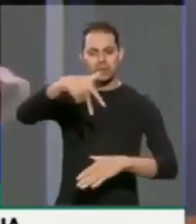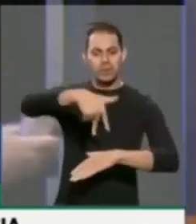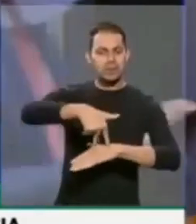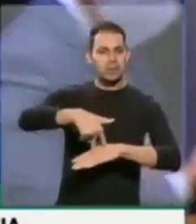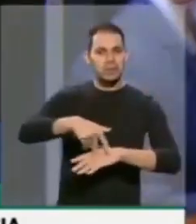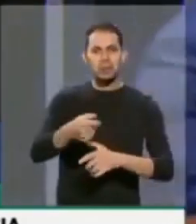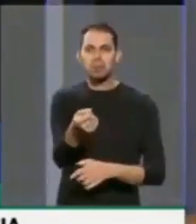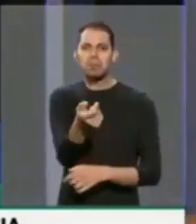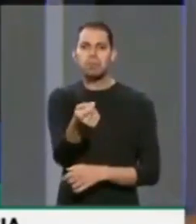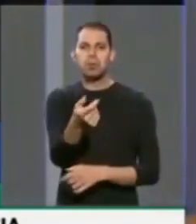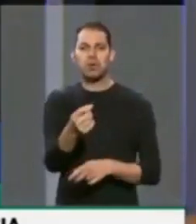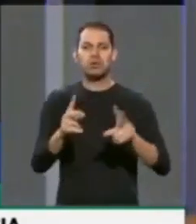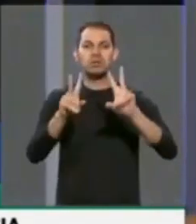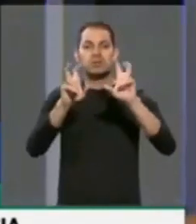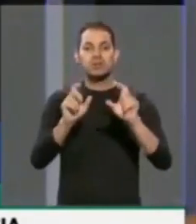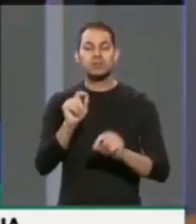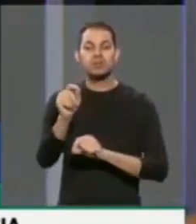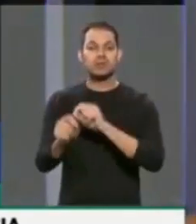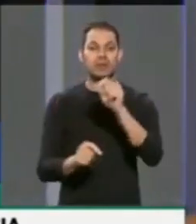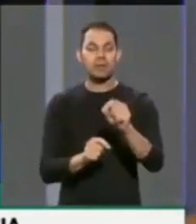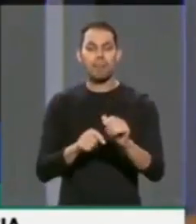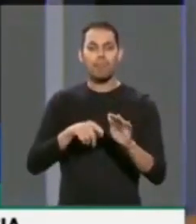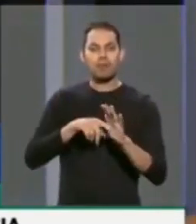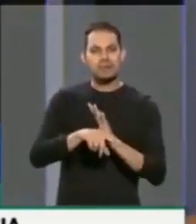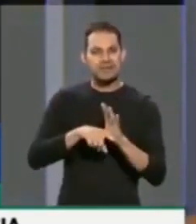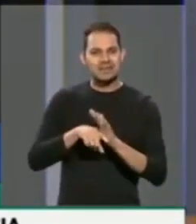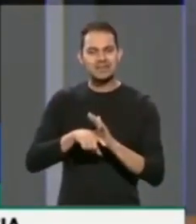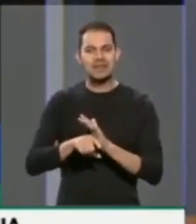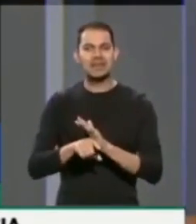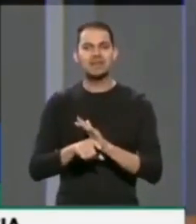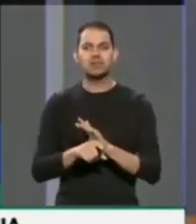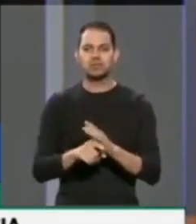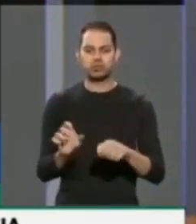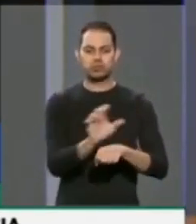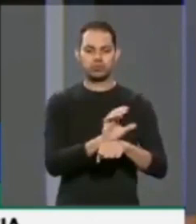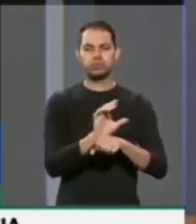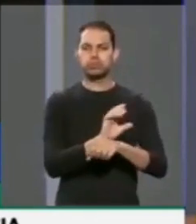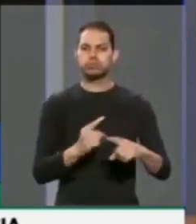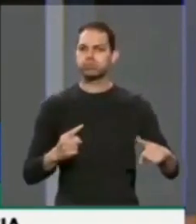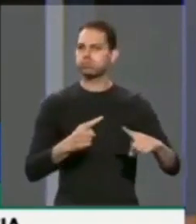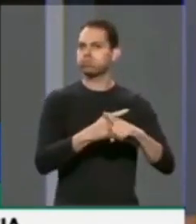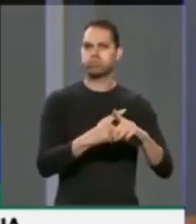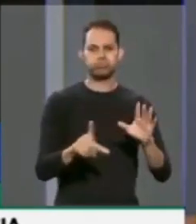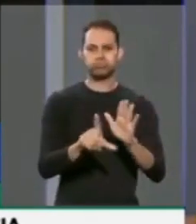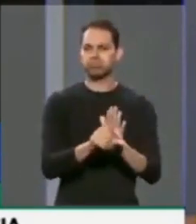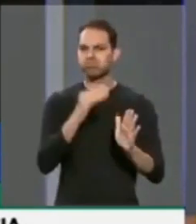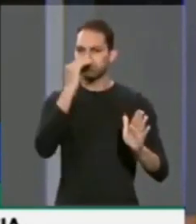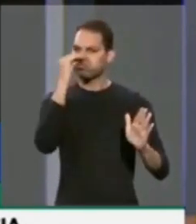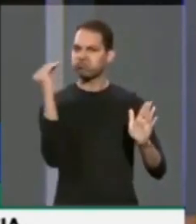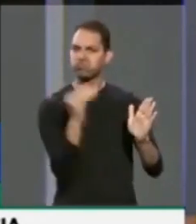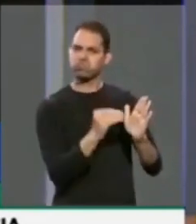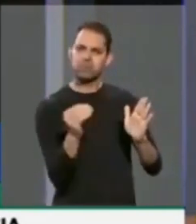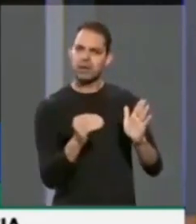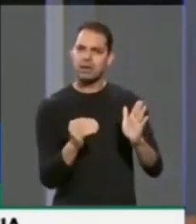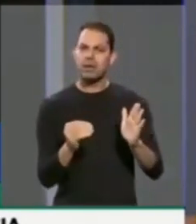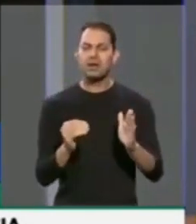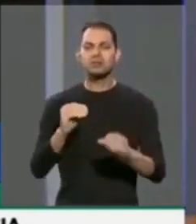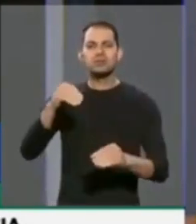tribuna, sobre esses inquéritos inconstitucionais e ilegais que estão